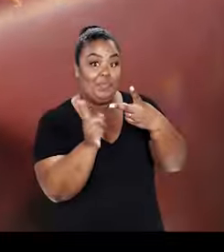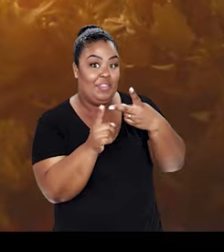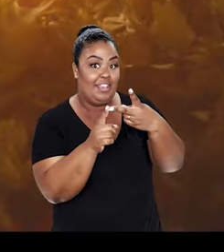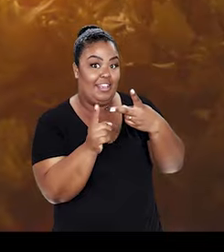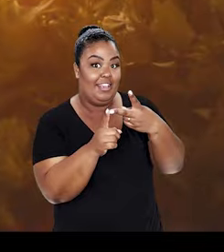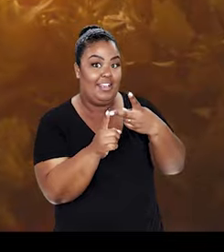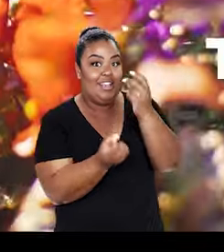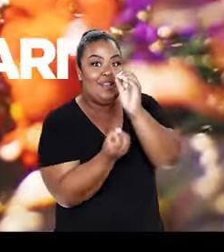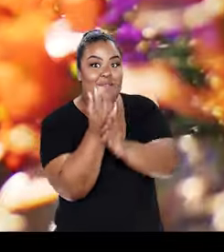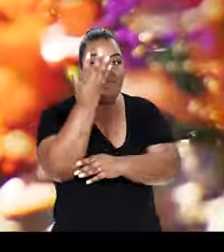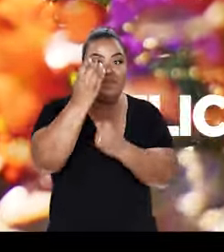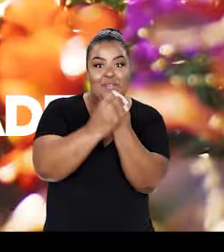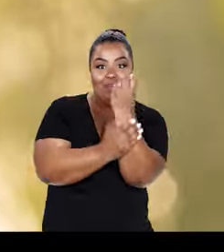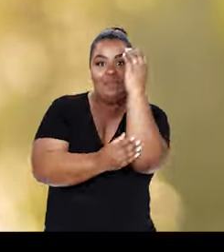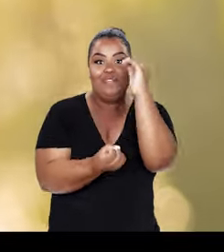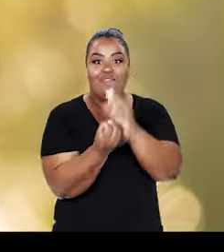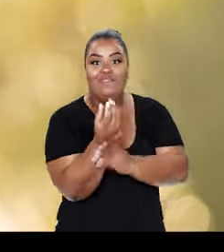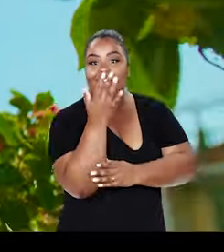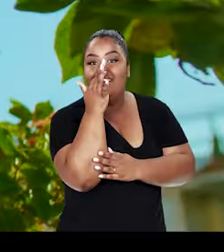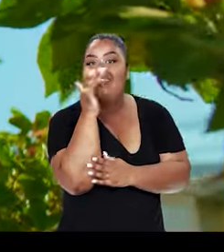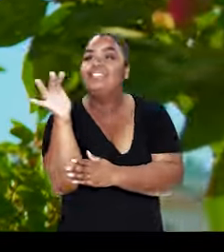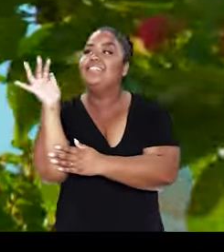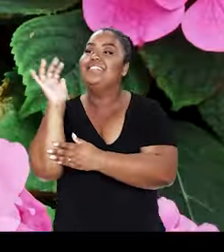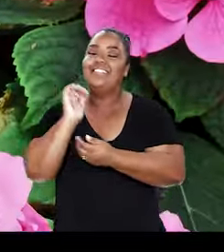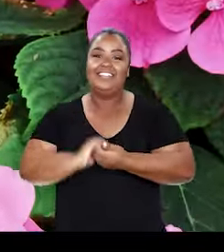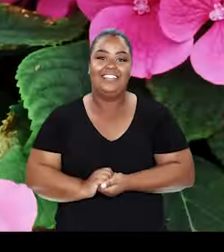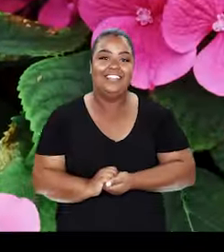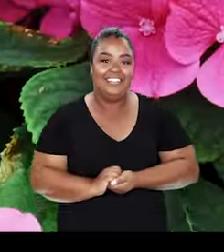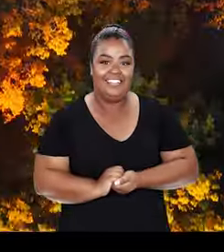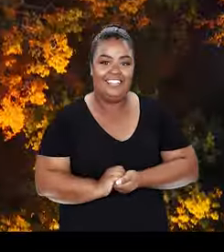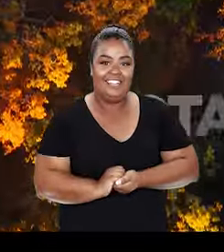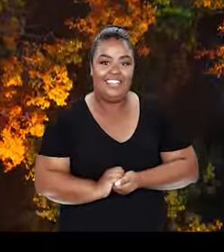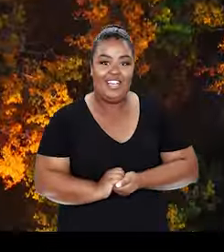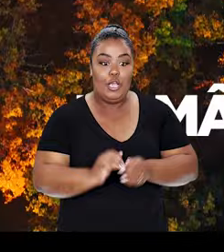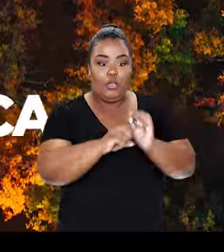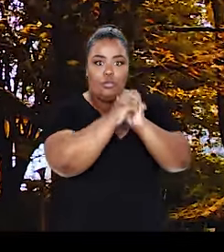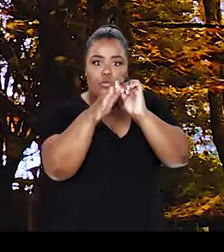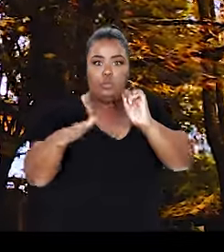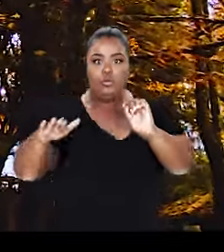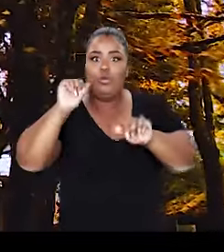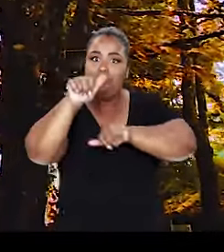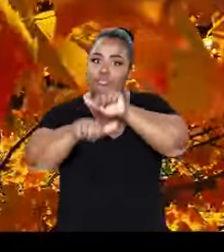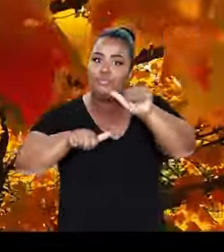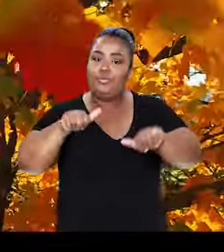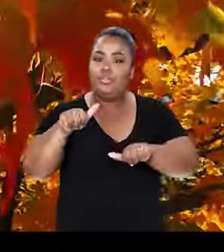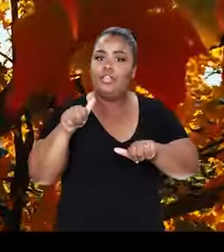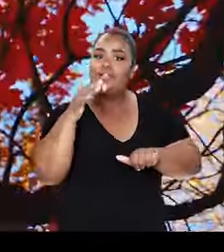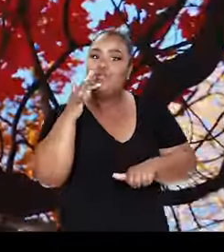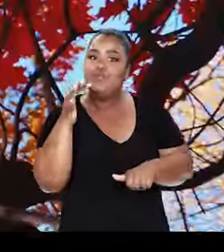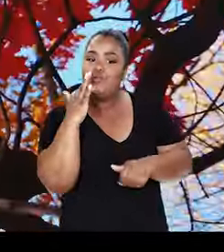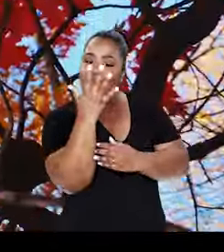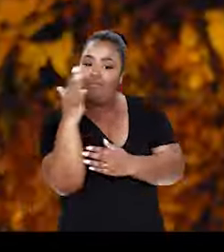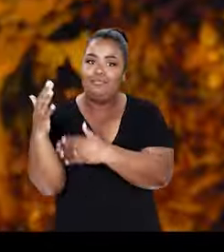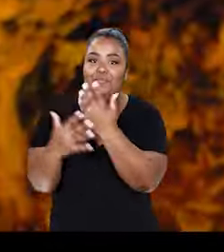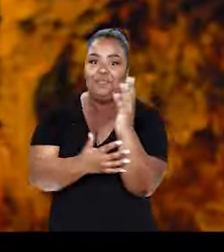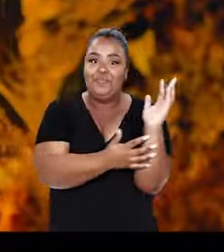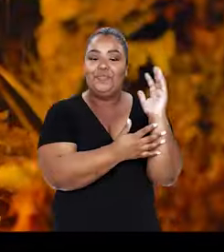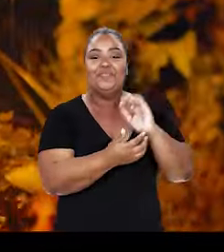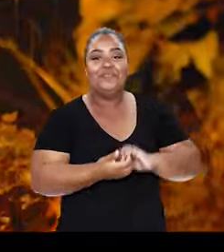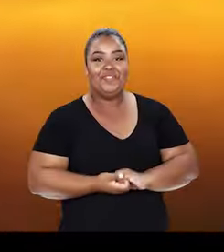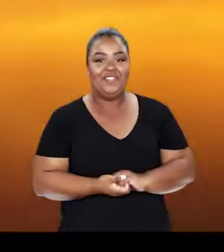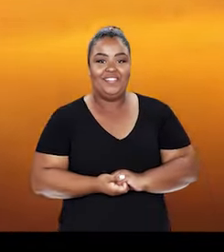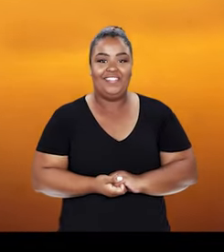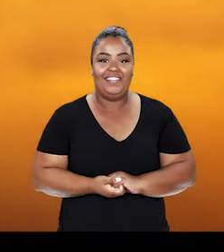Da primavera e suas flores. Do outono e da mudança de tons na natureza.